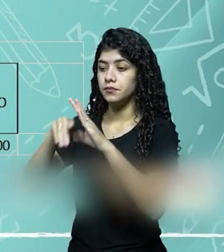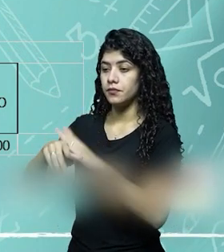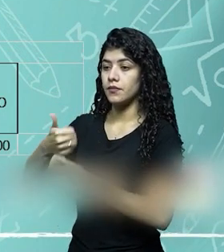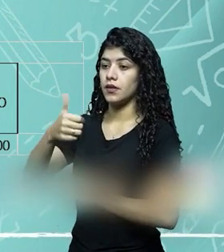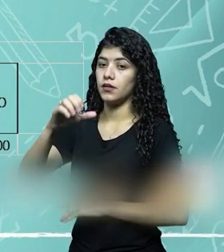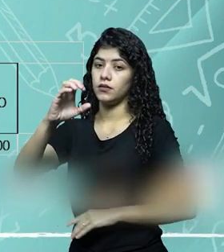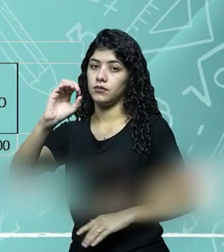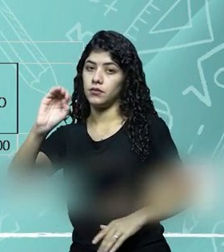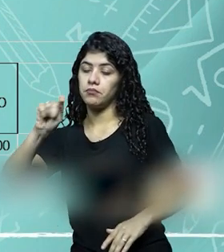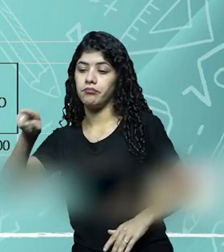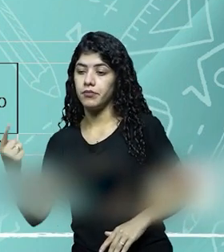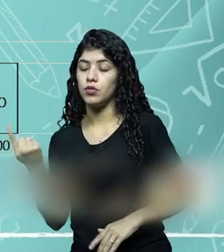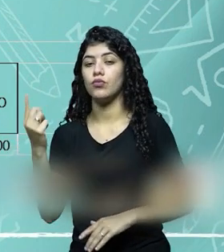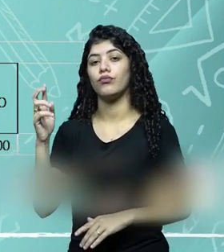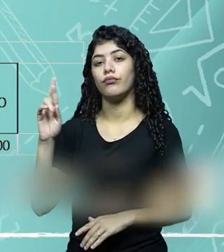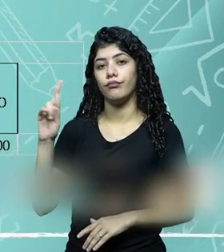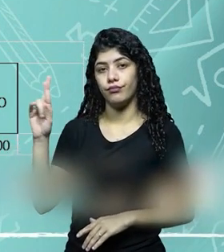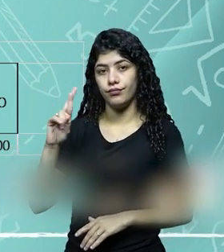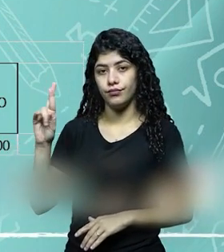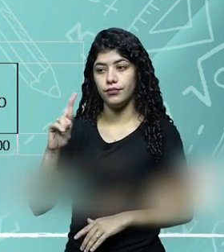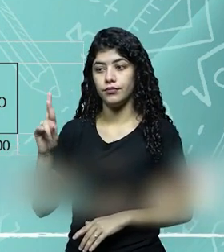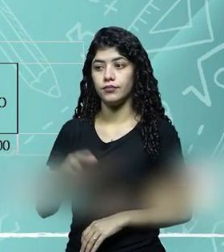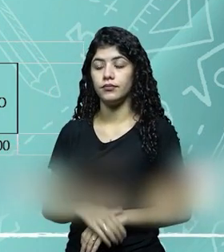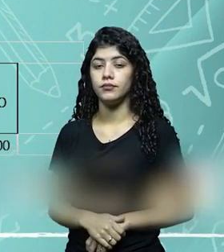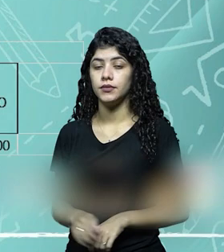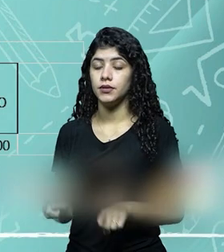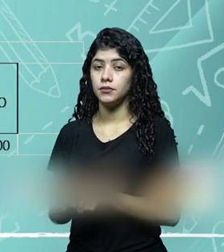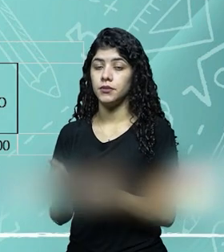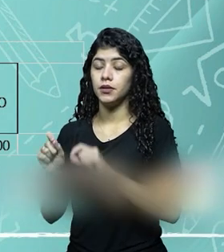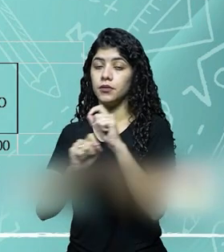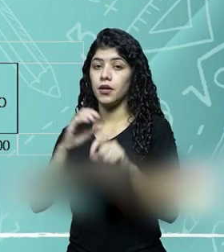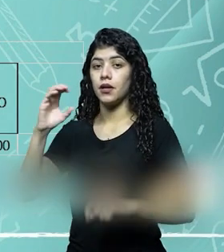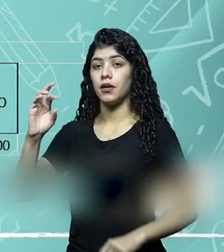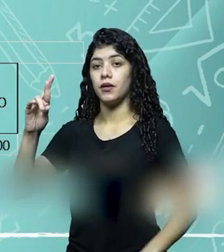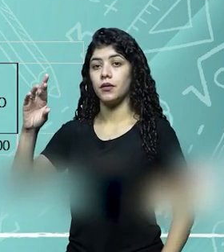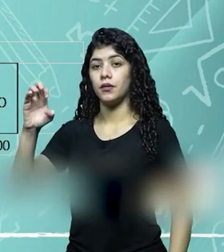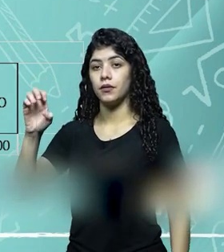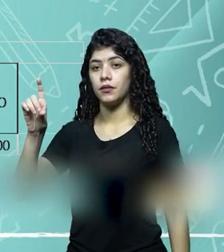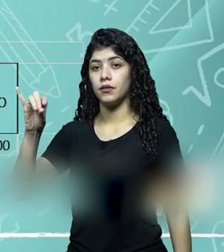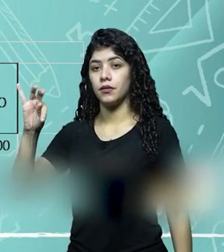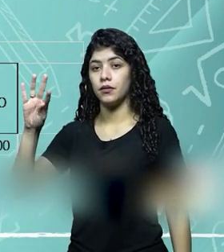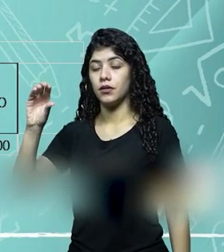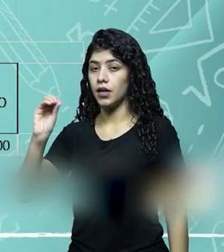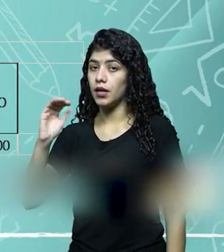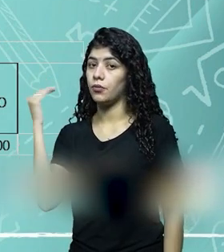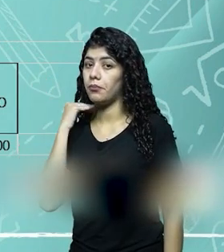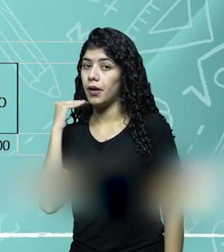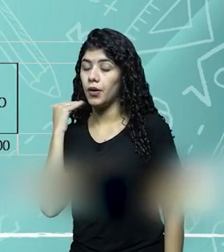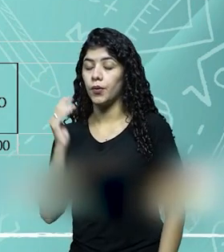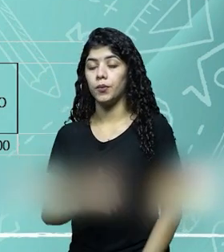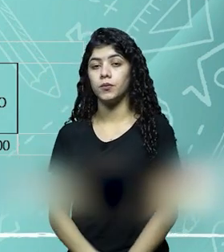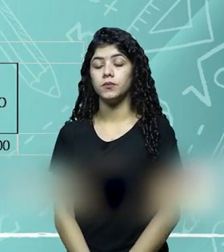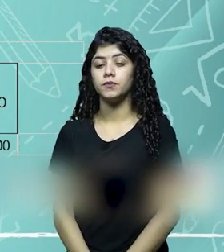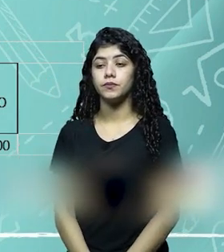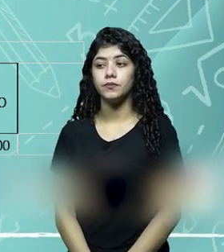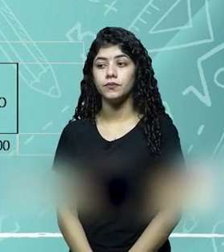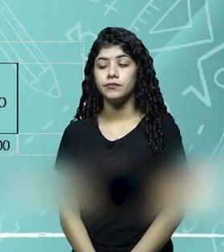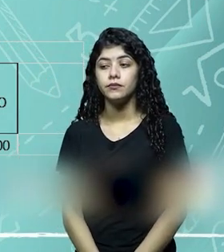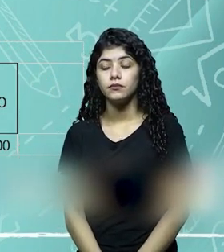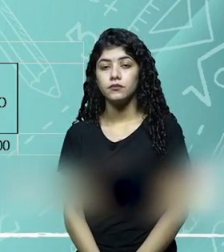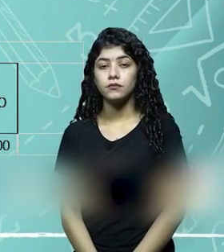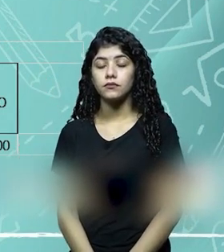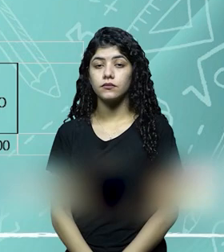de débito de 100 mil reais, e o crédito seria o quê? O banco, a conta banco, né?